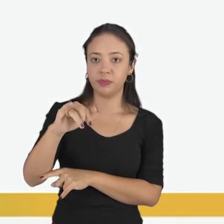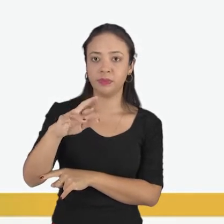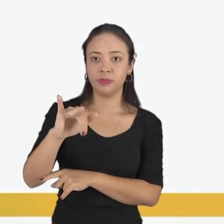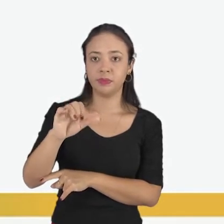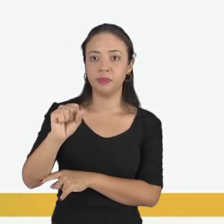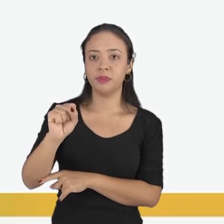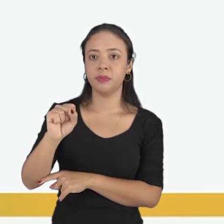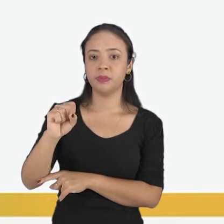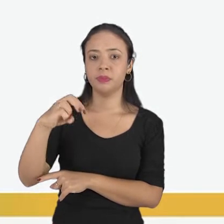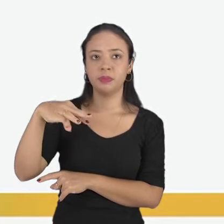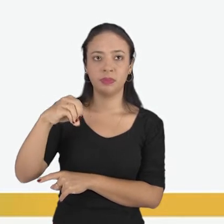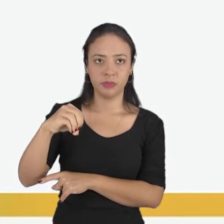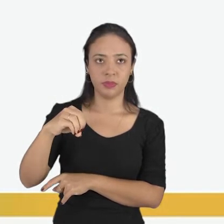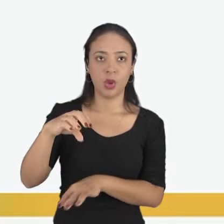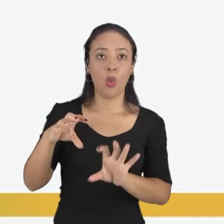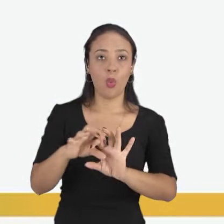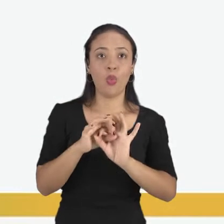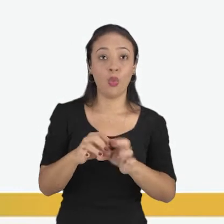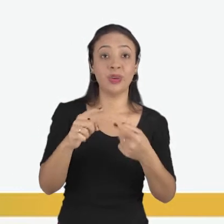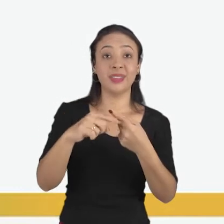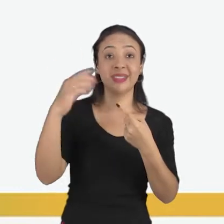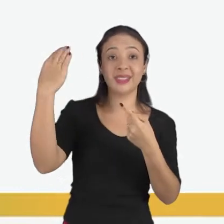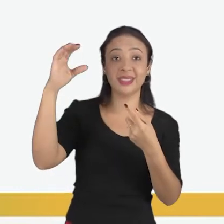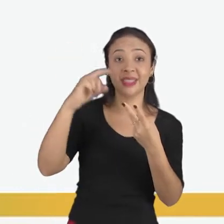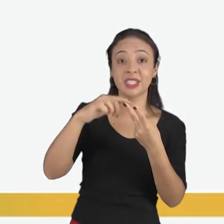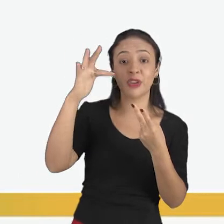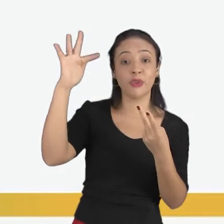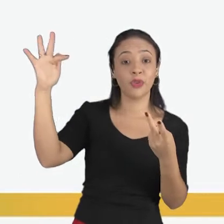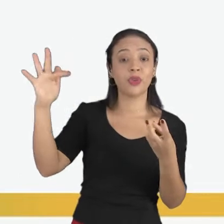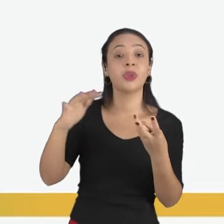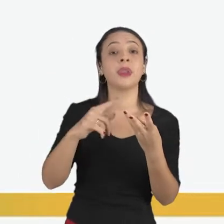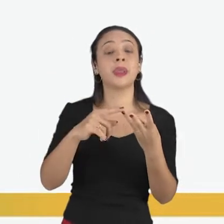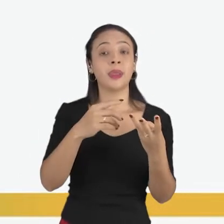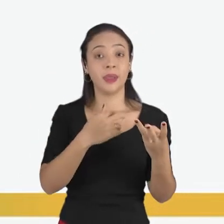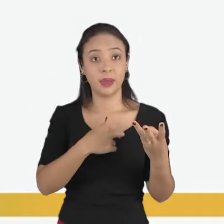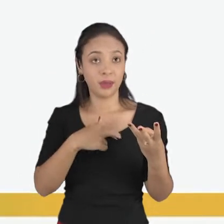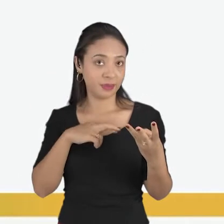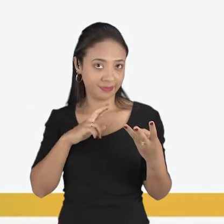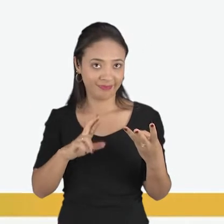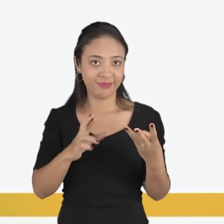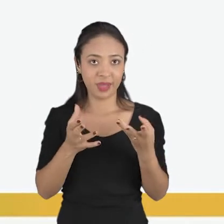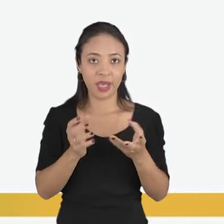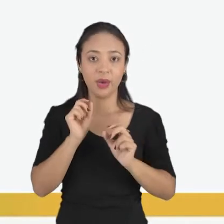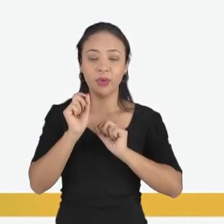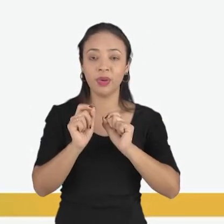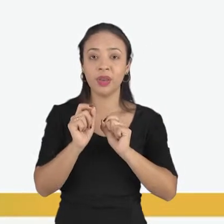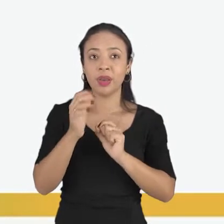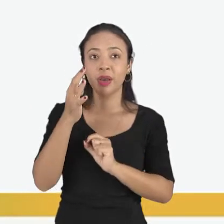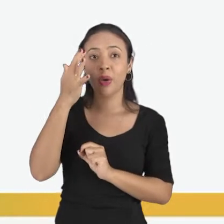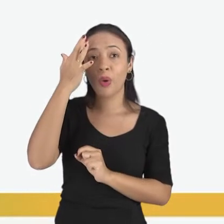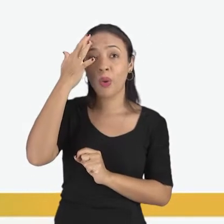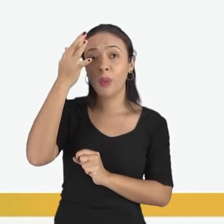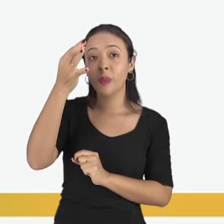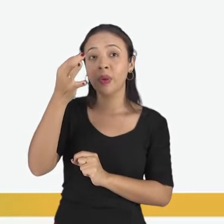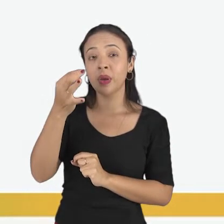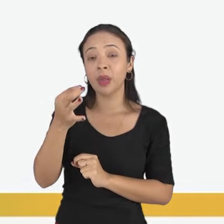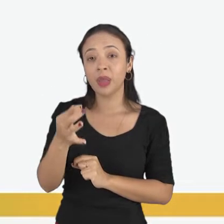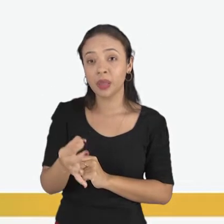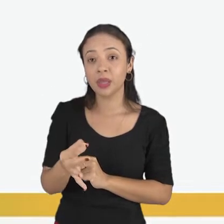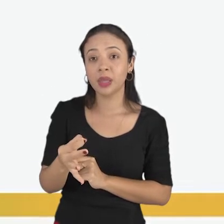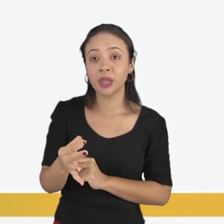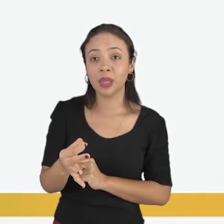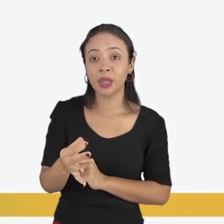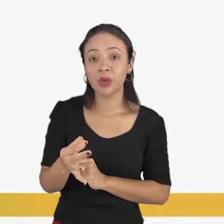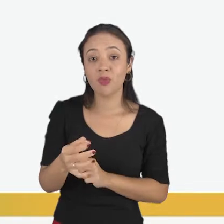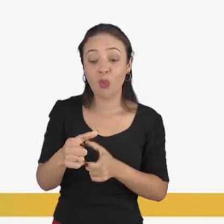reúne ciência, filosofia e religião. Visando obter uma compreensão abrangente da